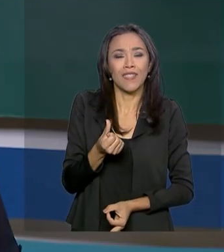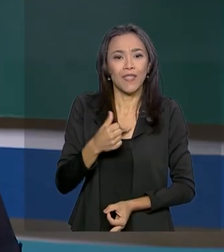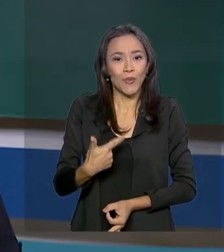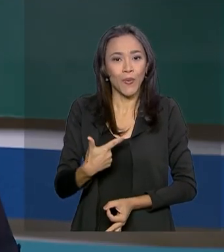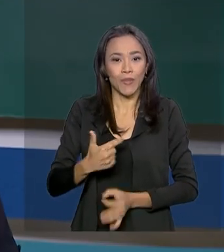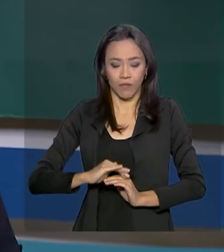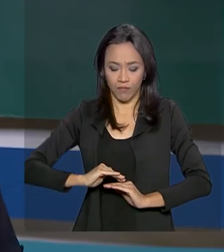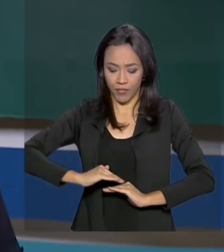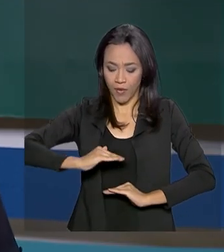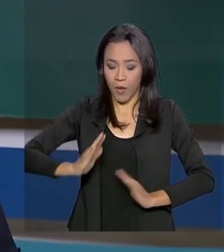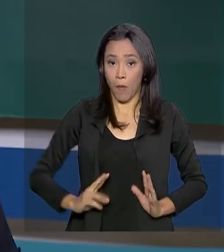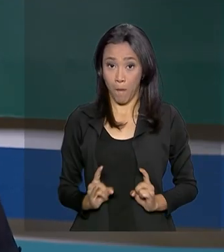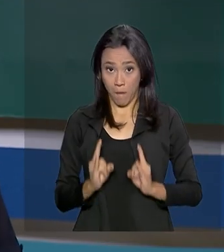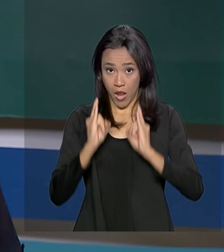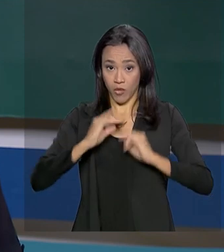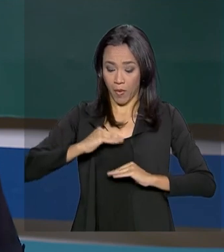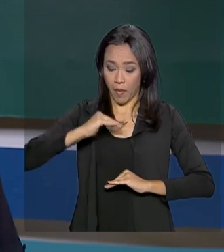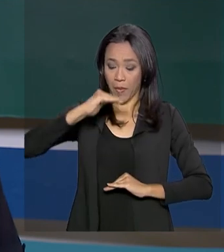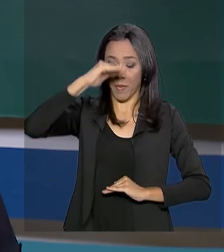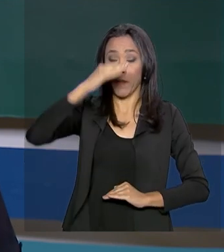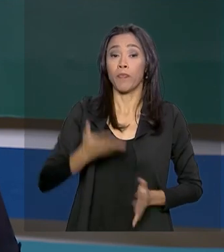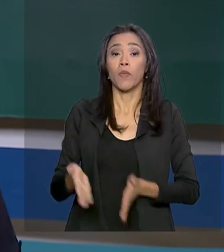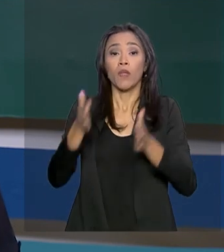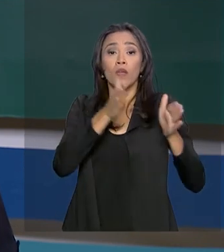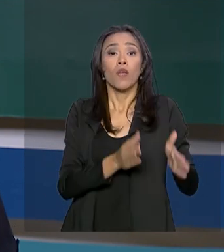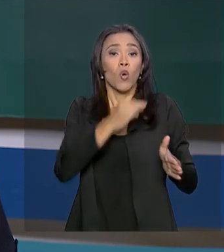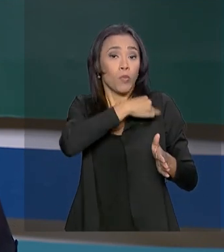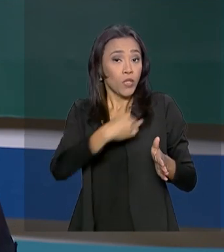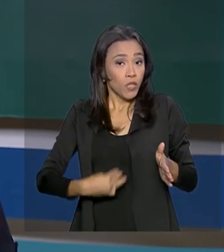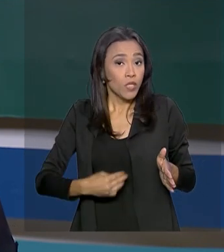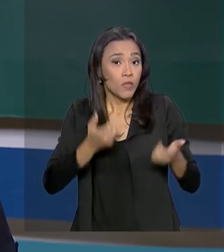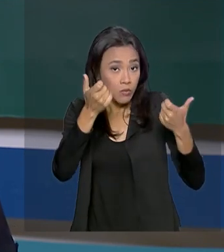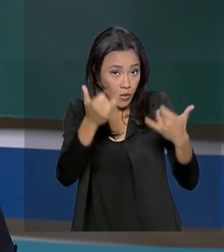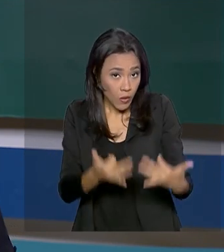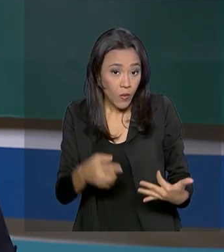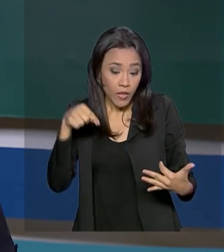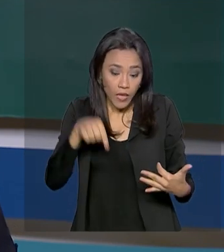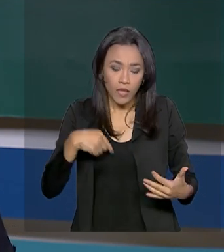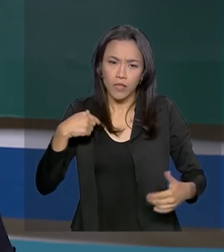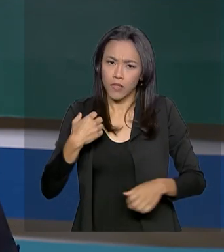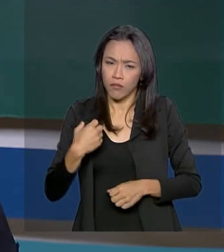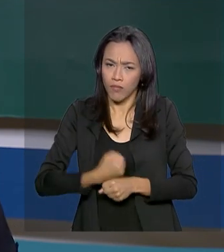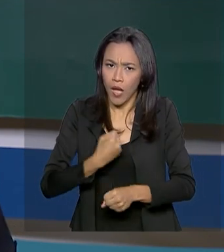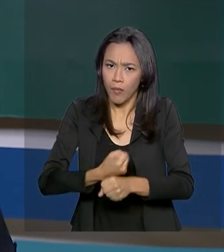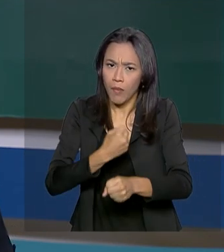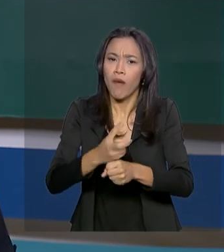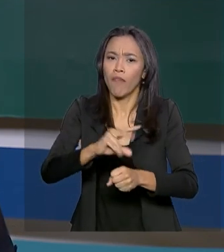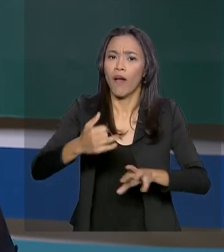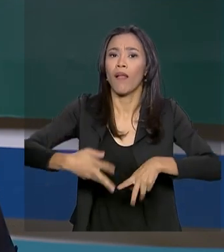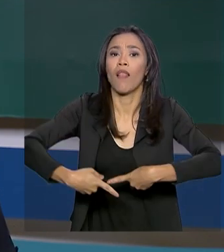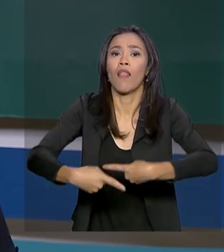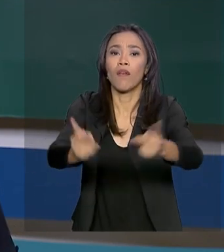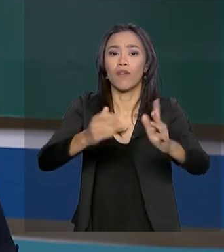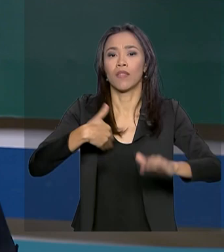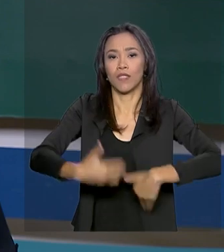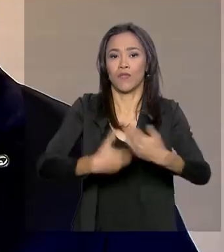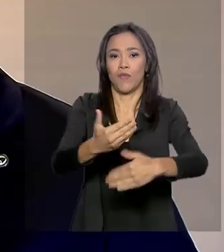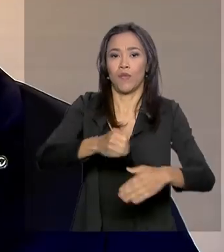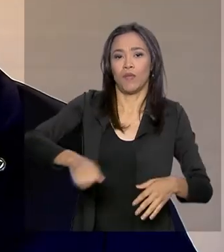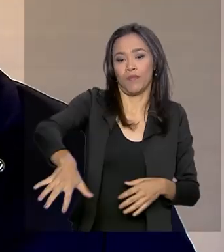Desenvolvimento Regional, Gustavo Canuto, disse que as obras de integração do São Francisco vão levar desenvolvimento para a região.